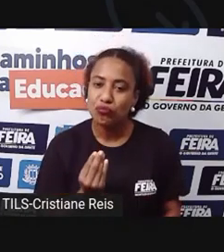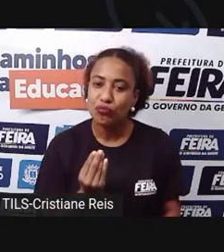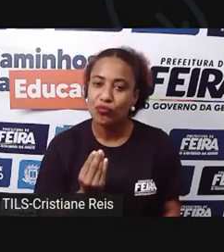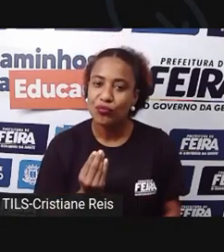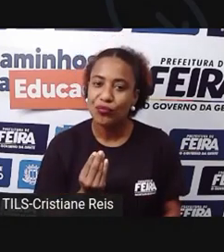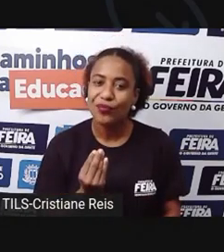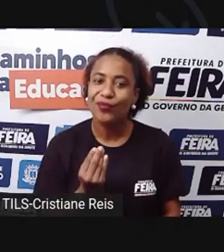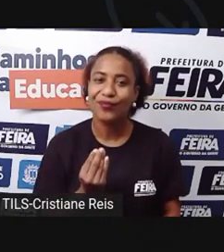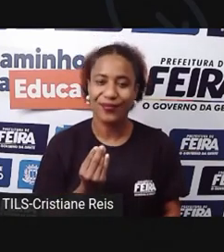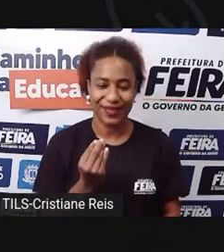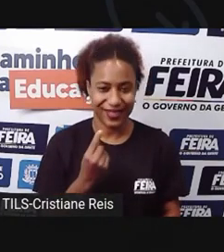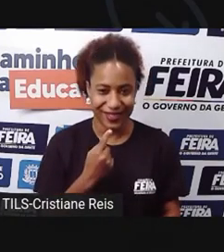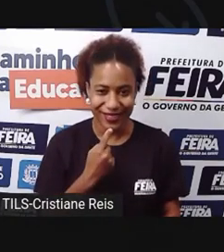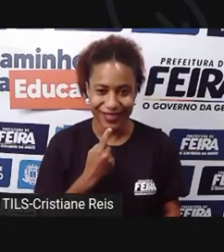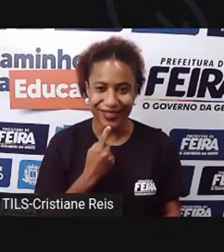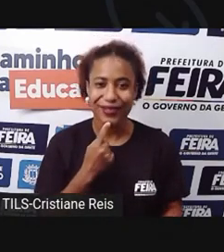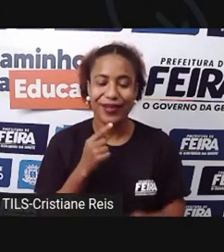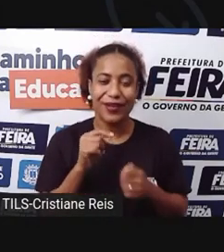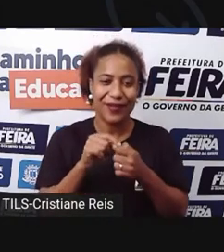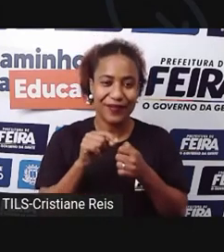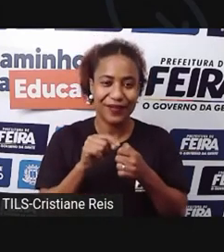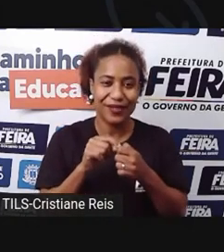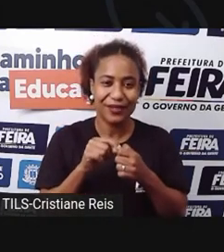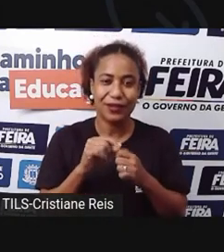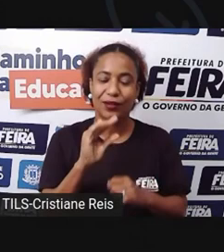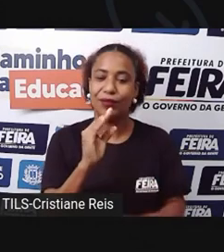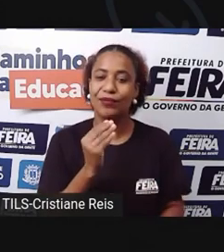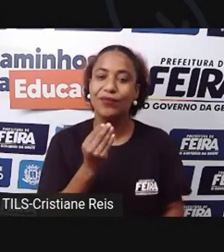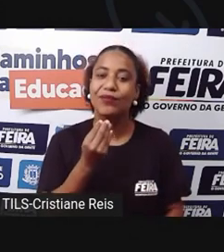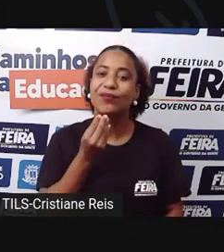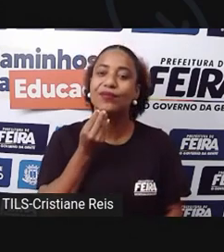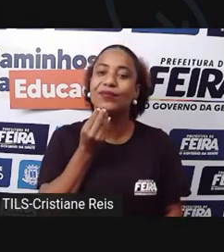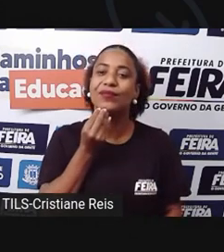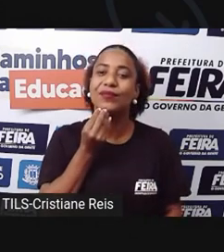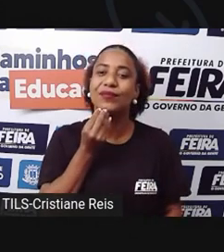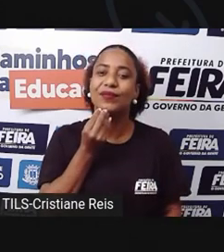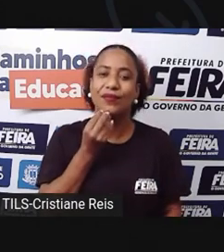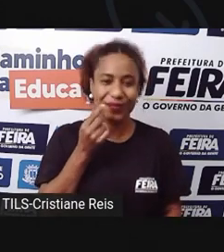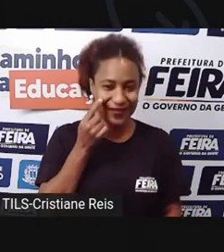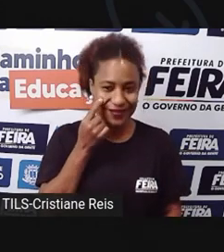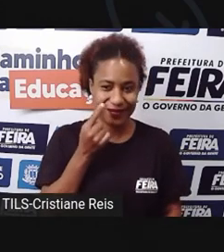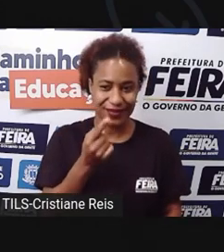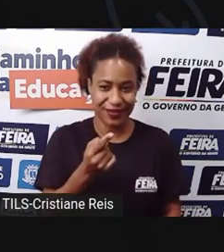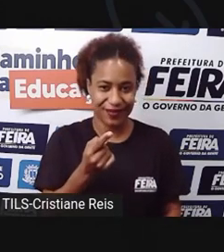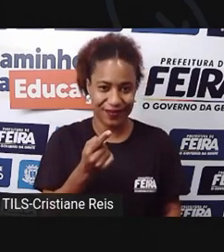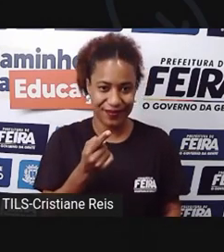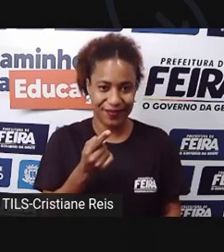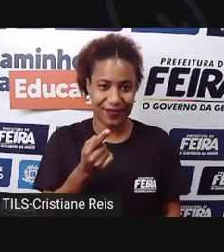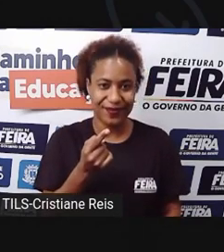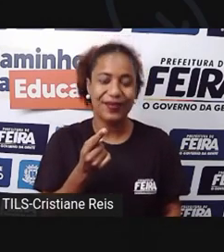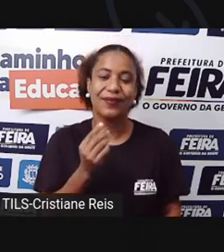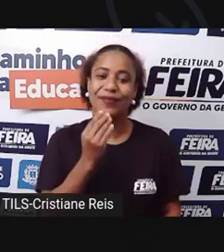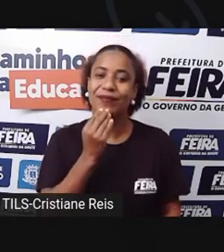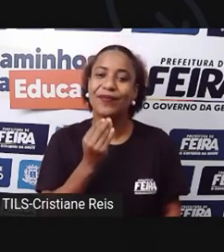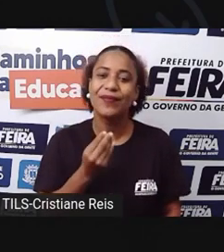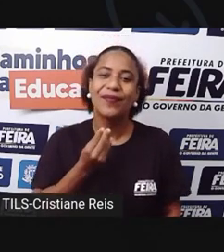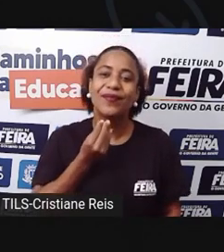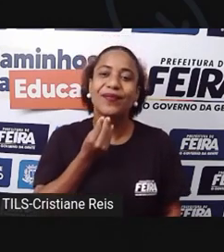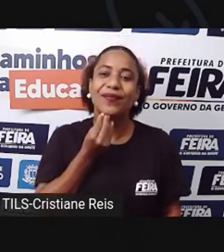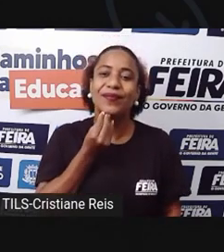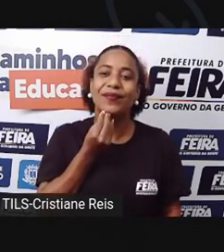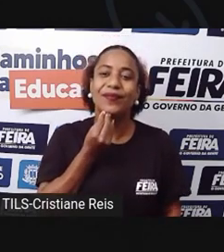pontinha, ó, do quadrado. A gente dobra pra trás, ó, pra fazer o queixinho dele. Tá vendo?